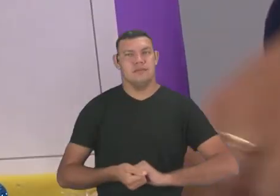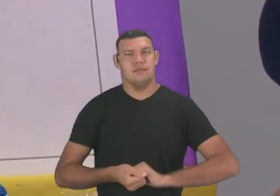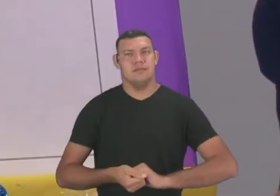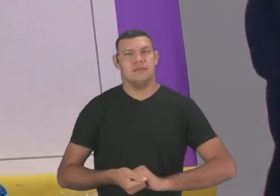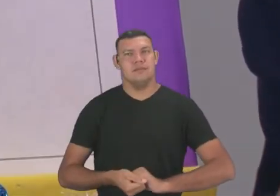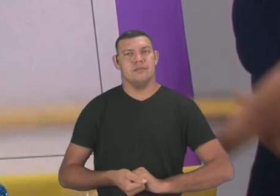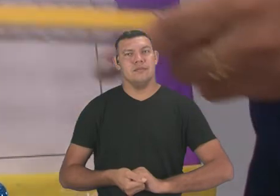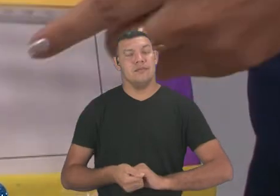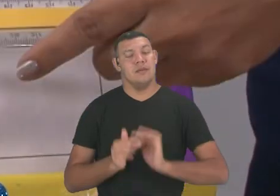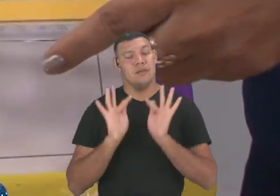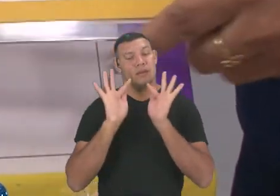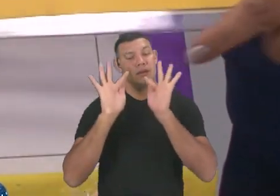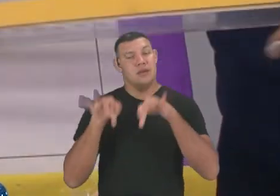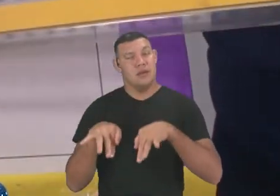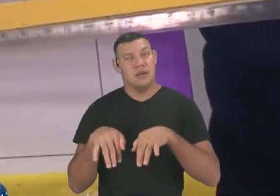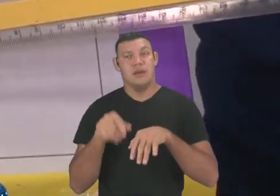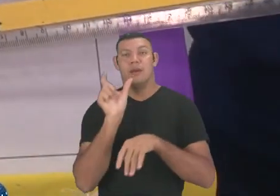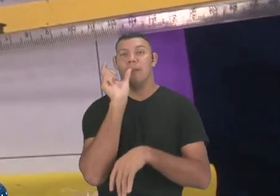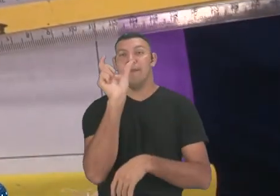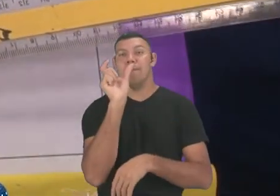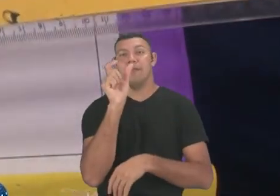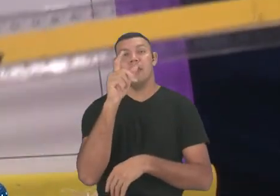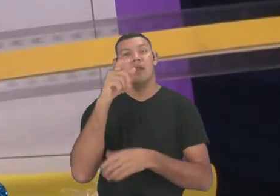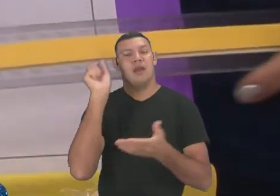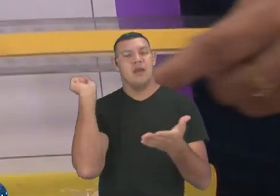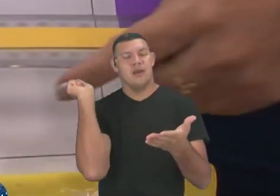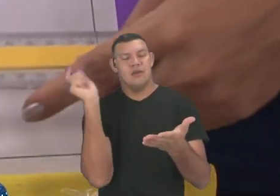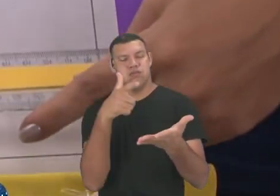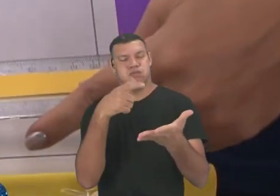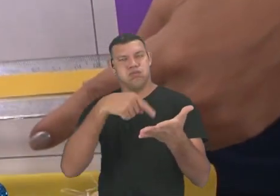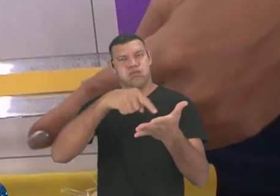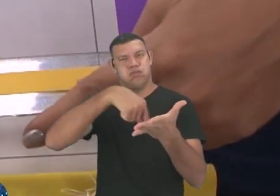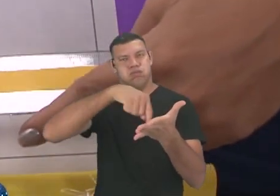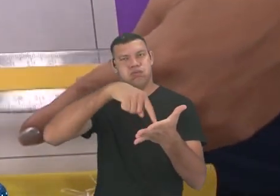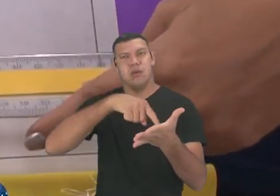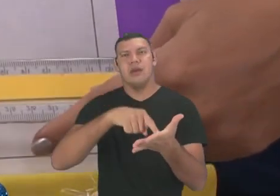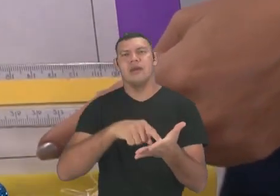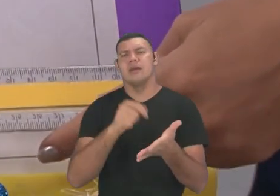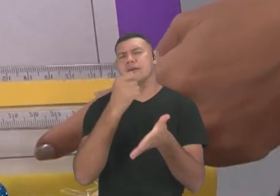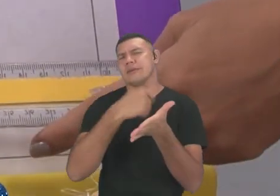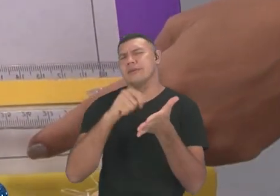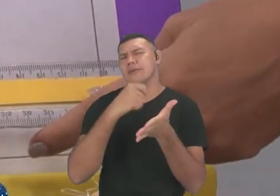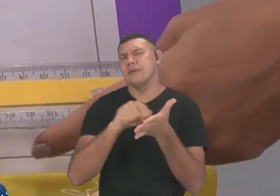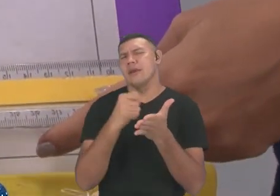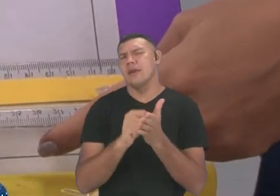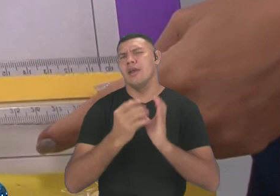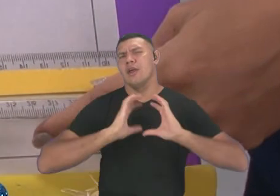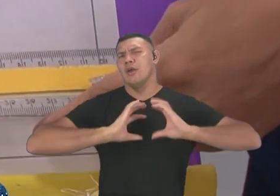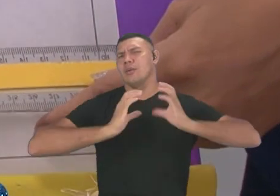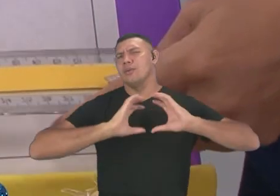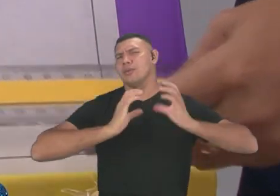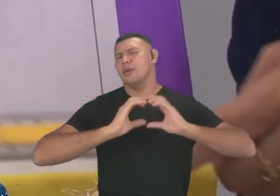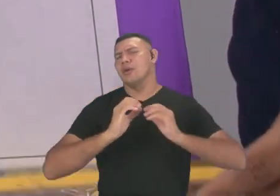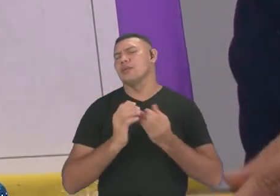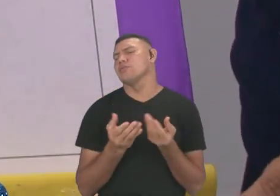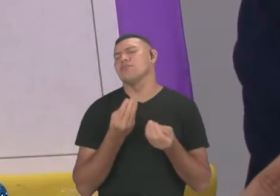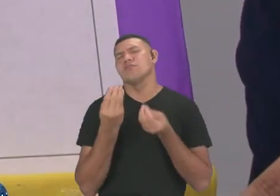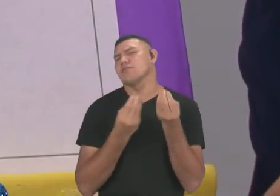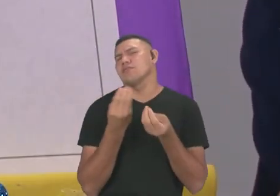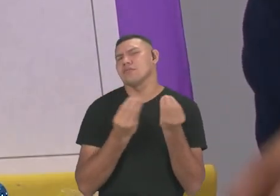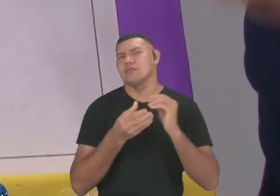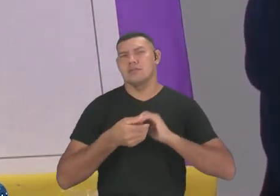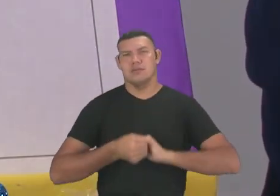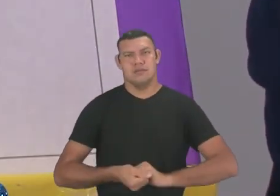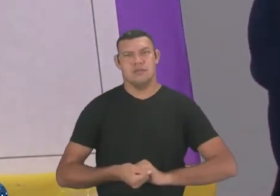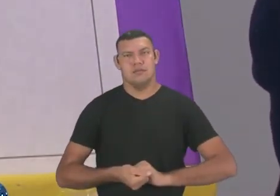Temos aqui a palavra pião. E para escrever a palavra bola? Bola.